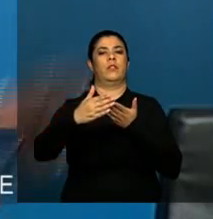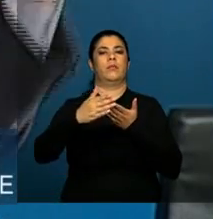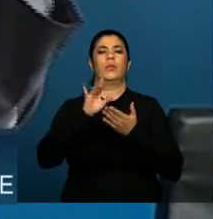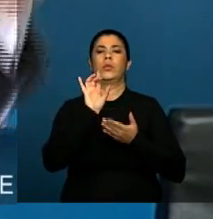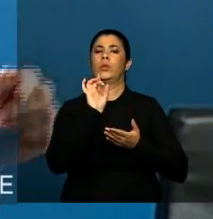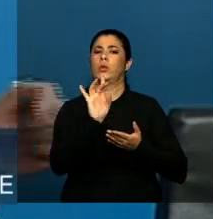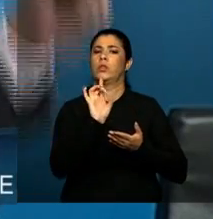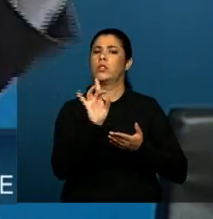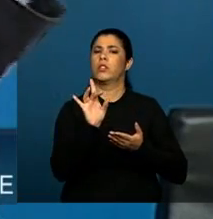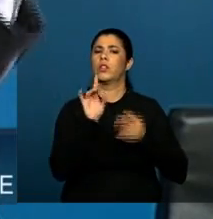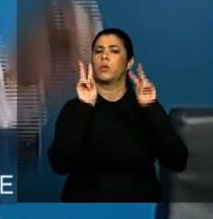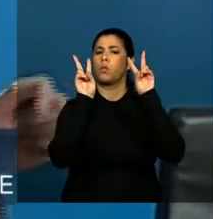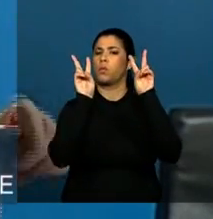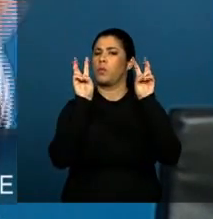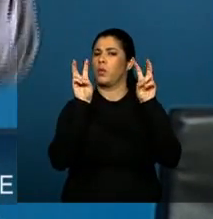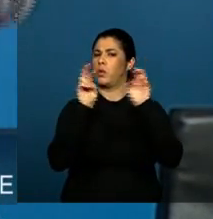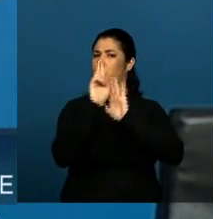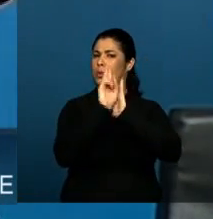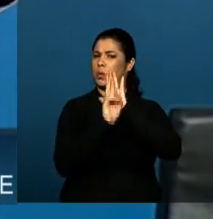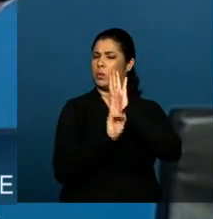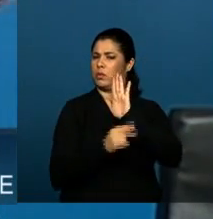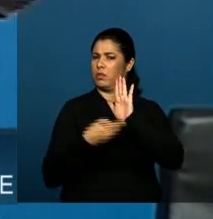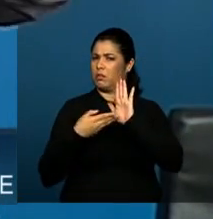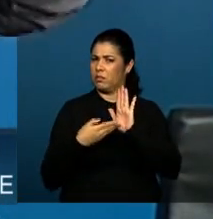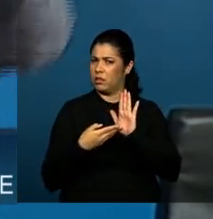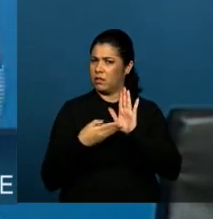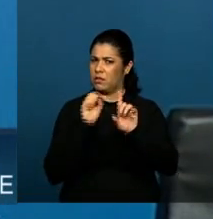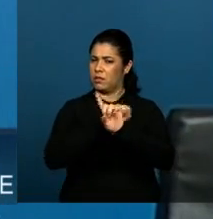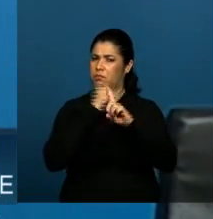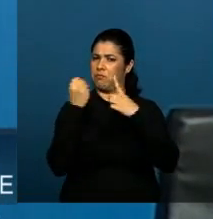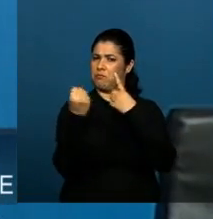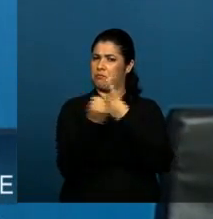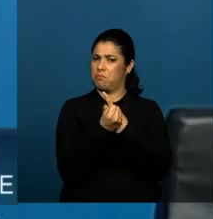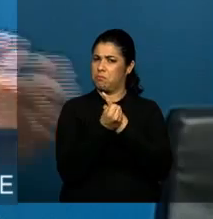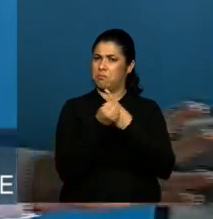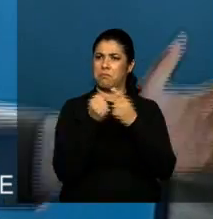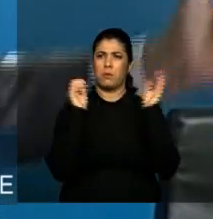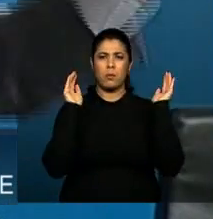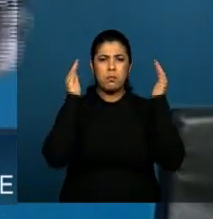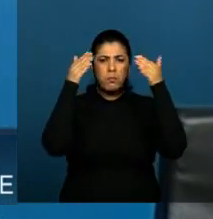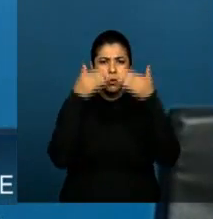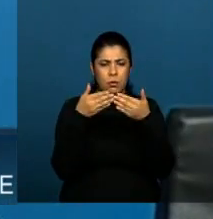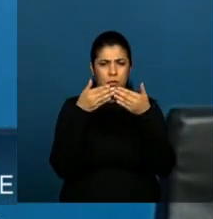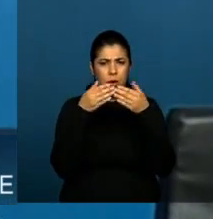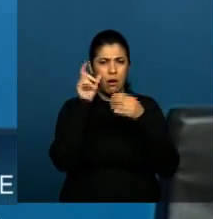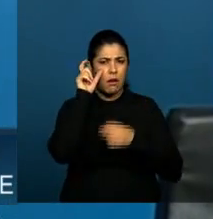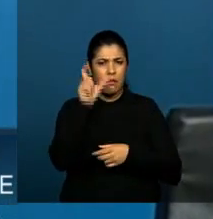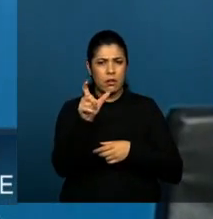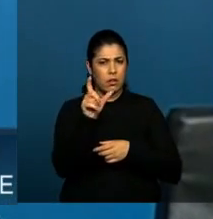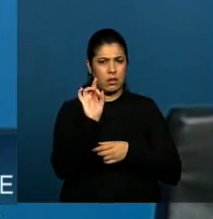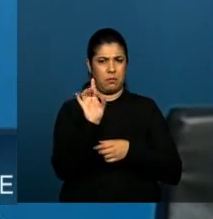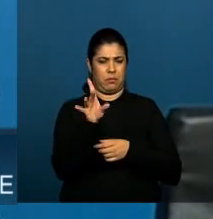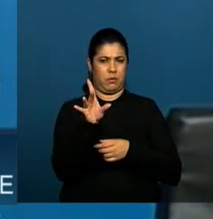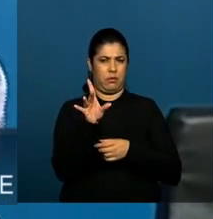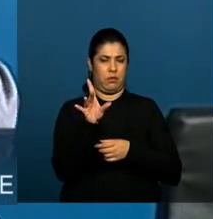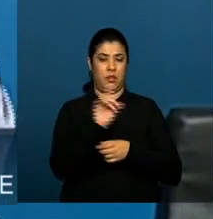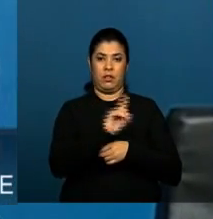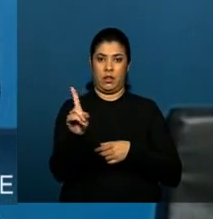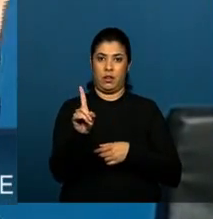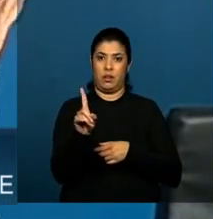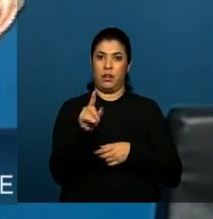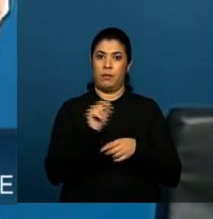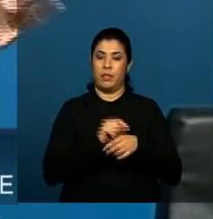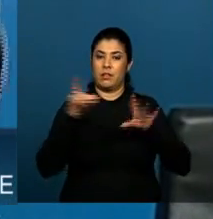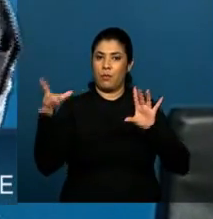só para que o conteúdo da regulamentação venha da sociedade, dos especialistas, dos interessados, mas também para que esta